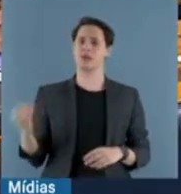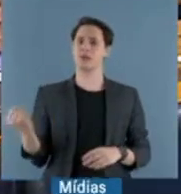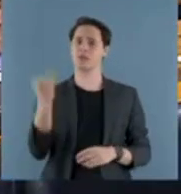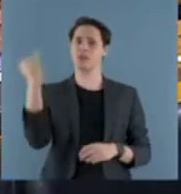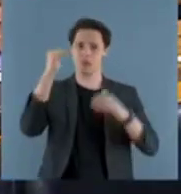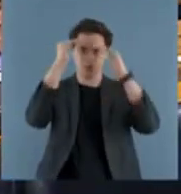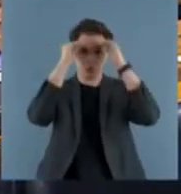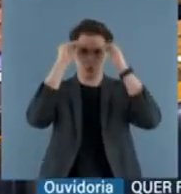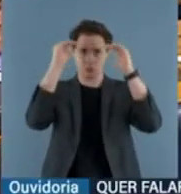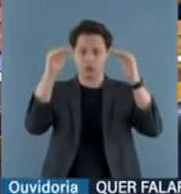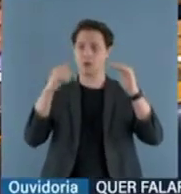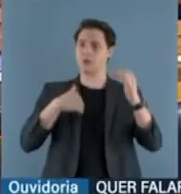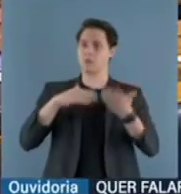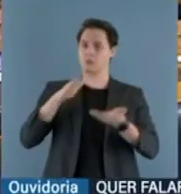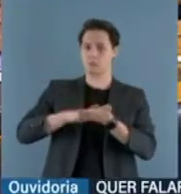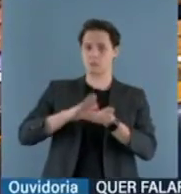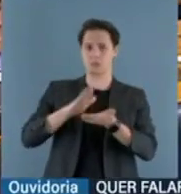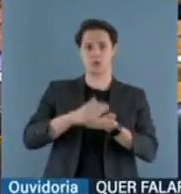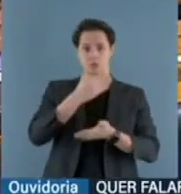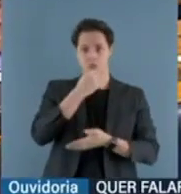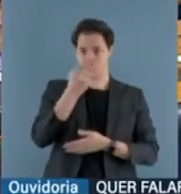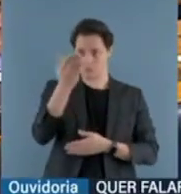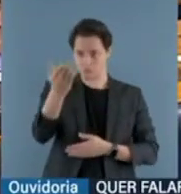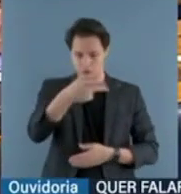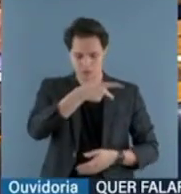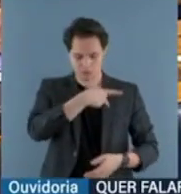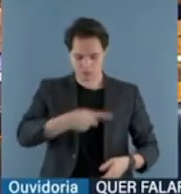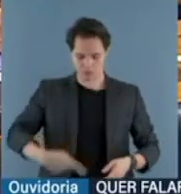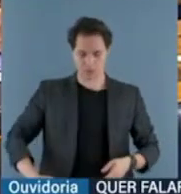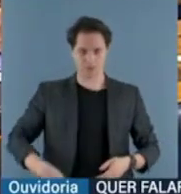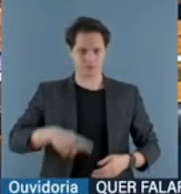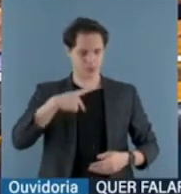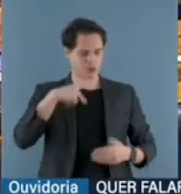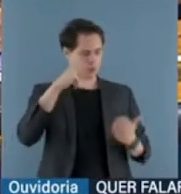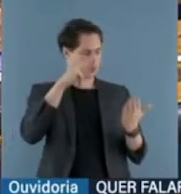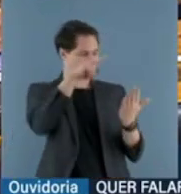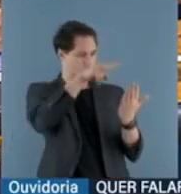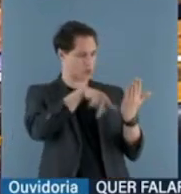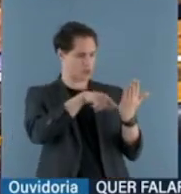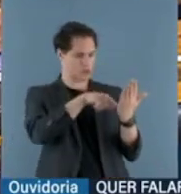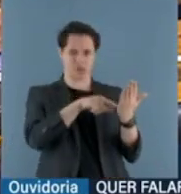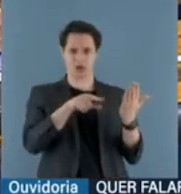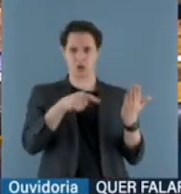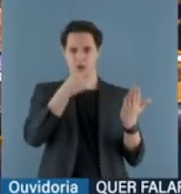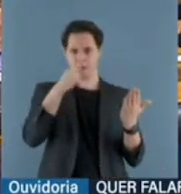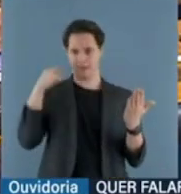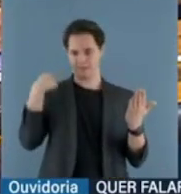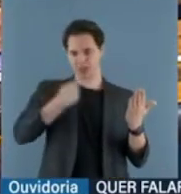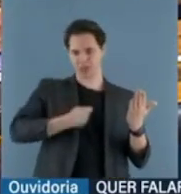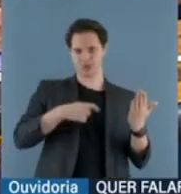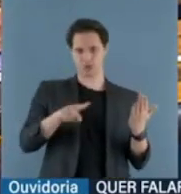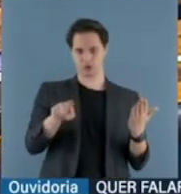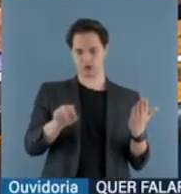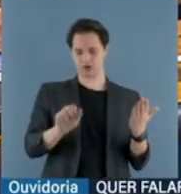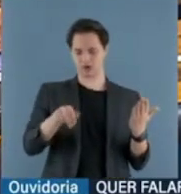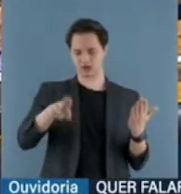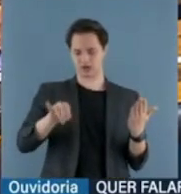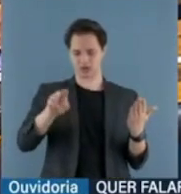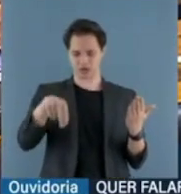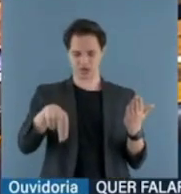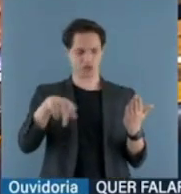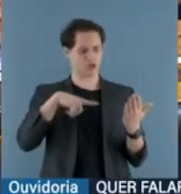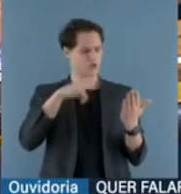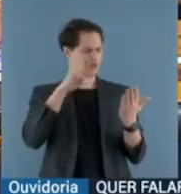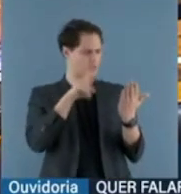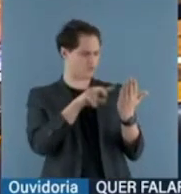parabenizo V. Exª, Sr. Presidente, porque eu li a decisão do ministro Zanin e, de fato, eu nem questionei. A linha C